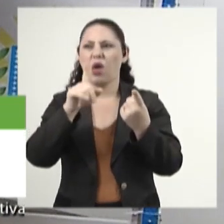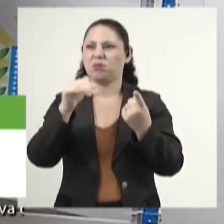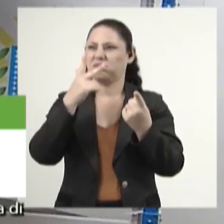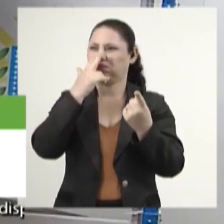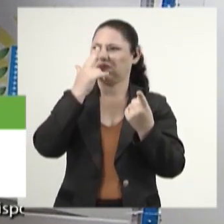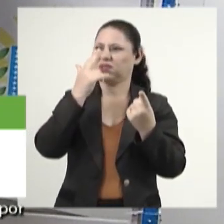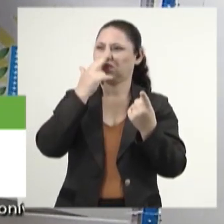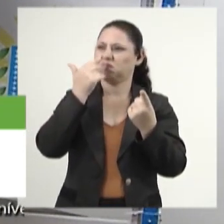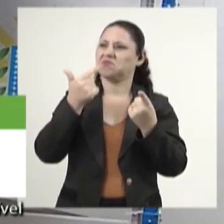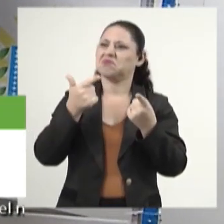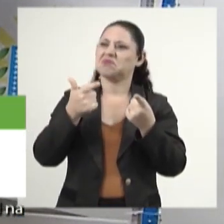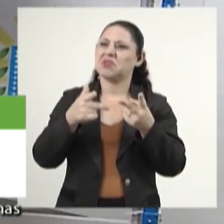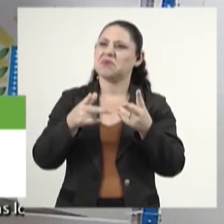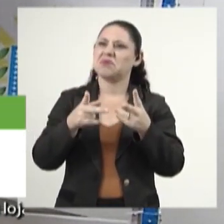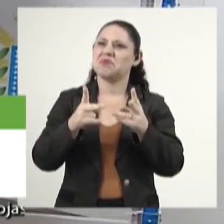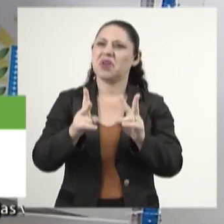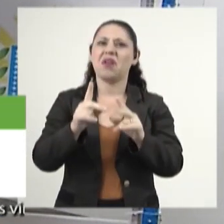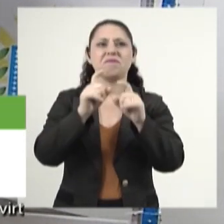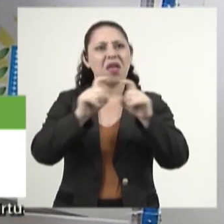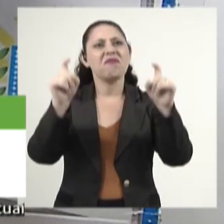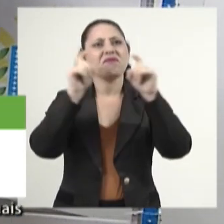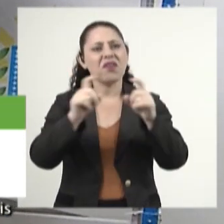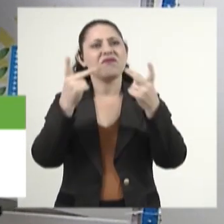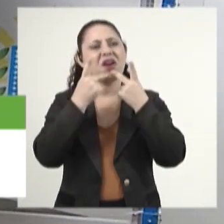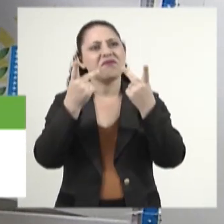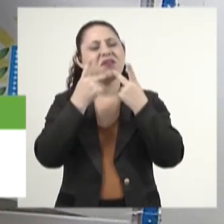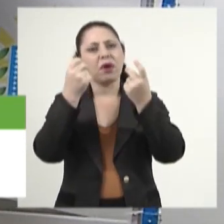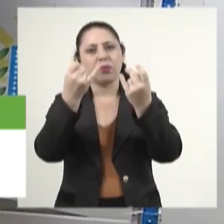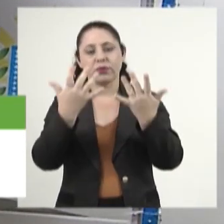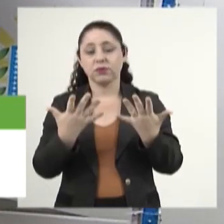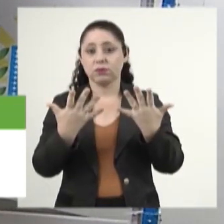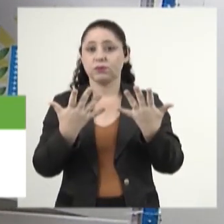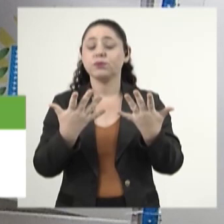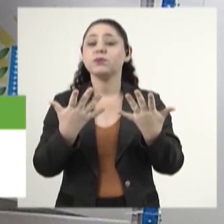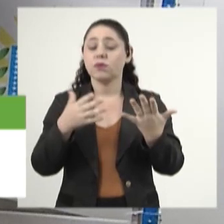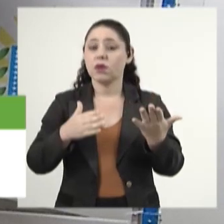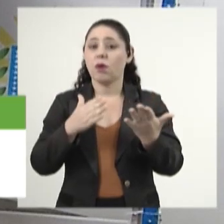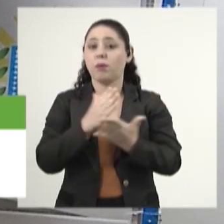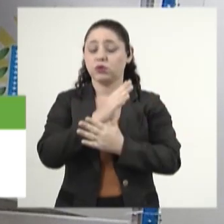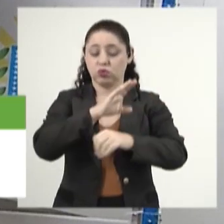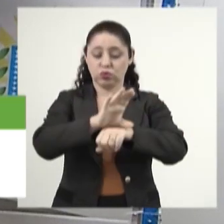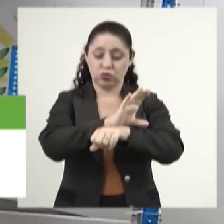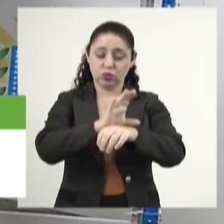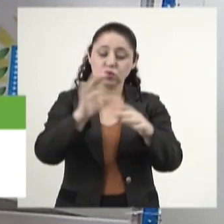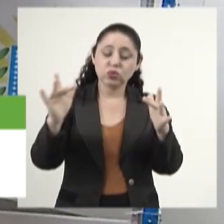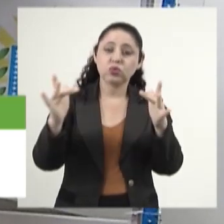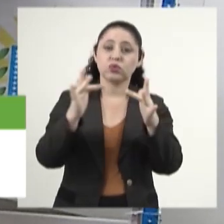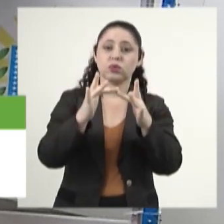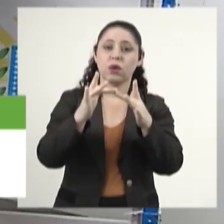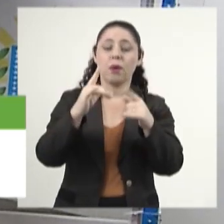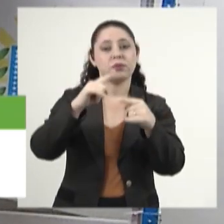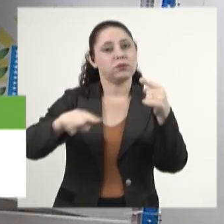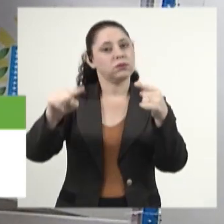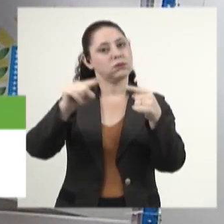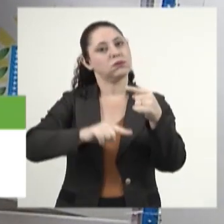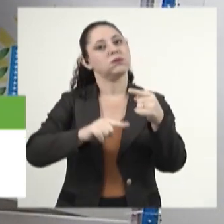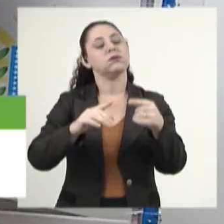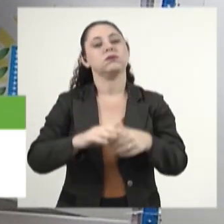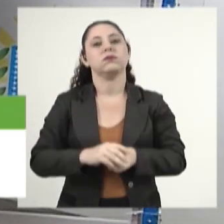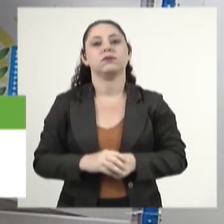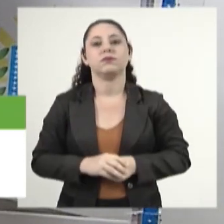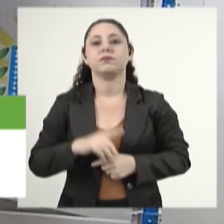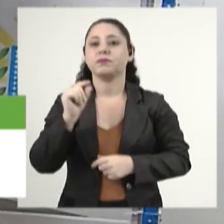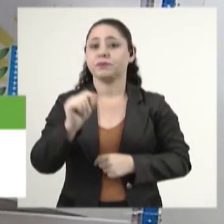-gravada e o robô continua lá com a sua mensagem. Então, essa matéria aprovada, constitucionalidade, proibindo esse tipo de ação